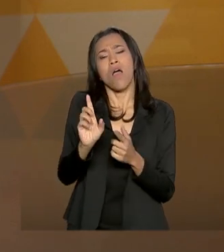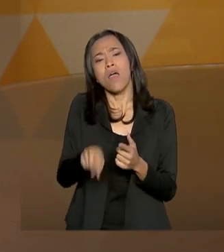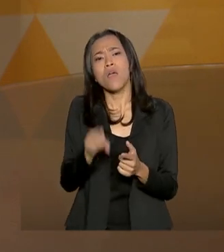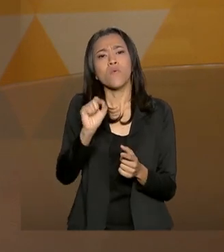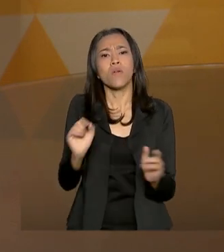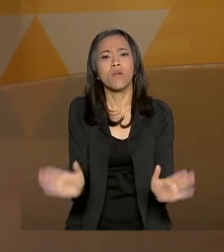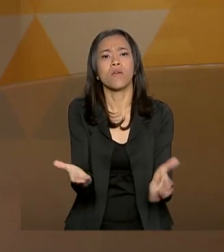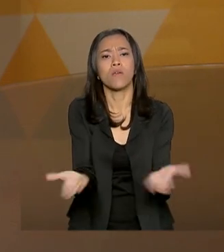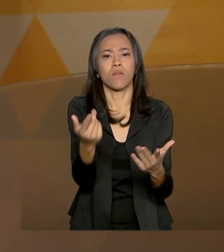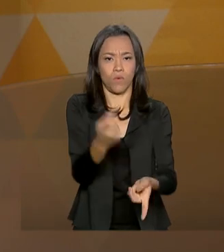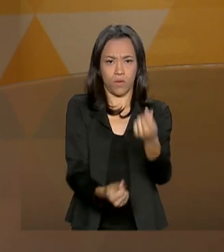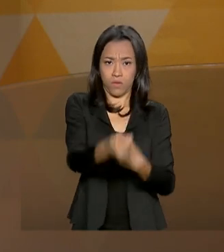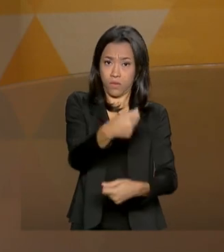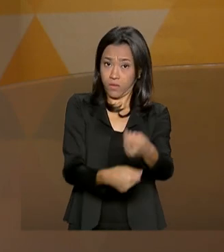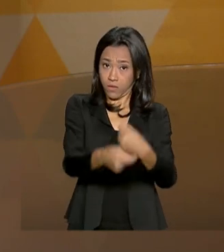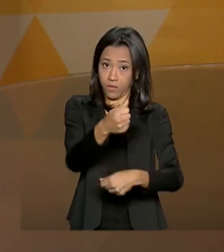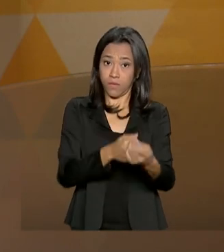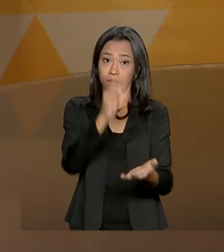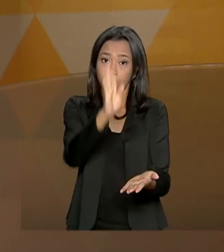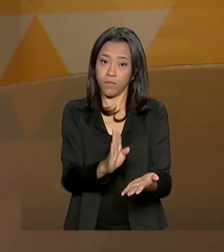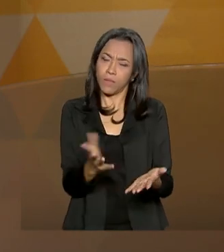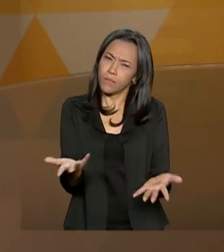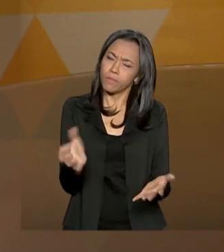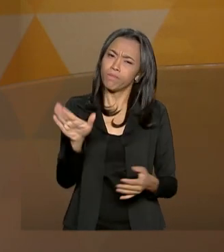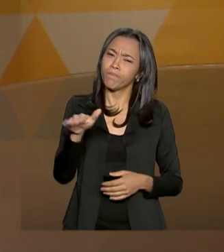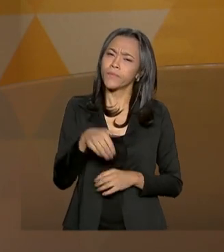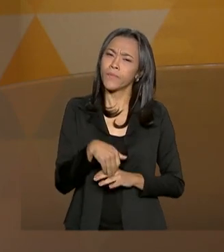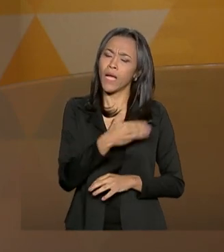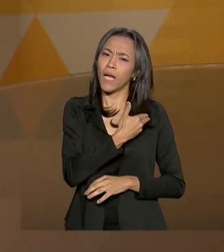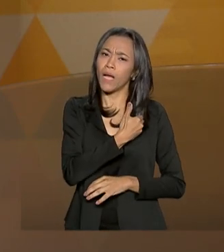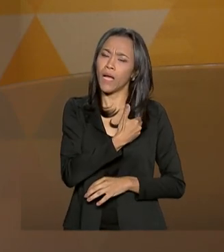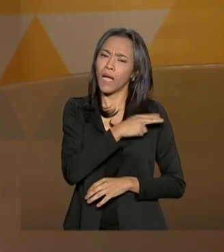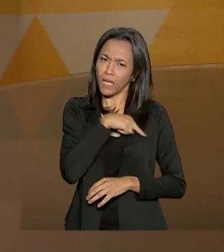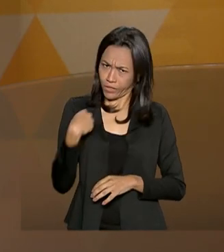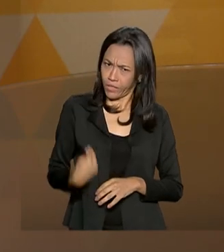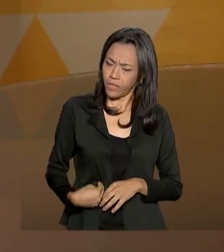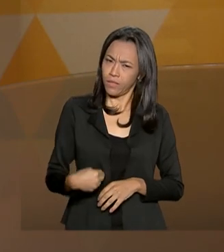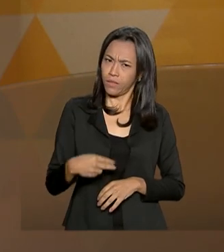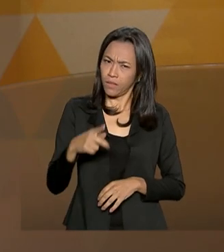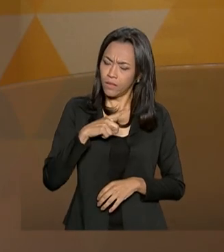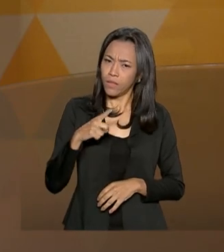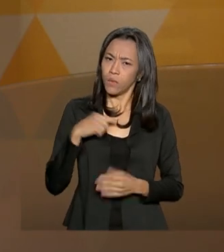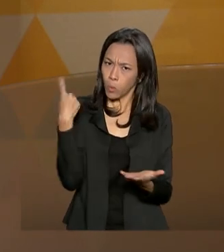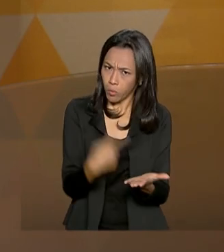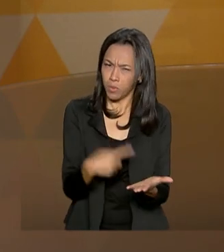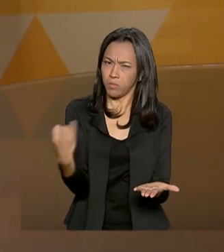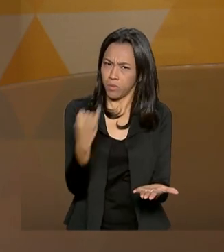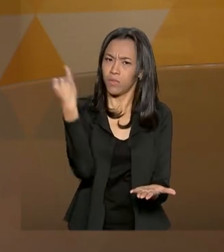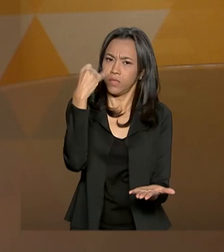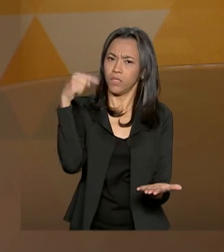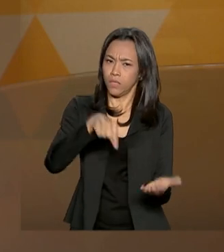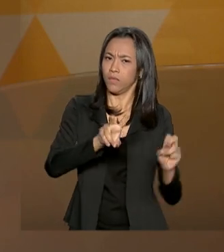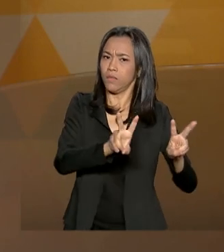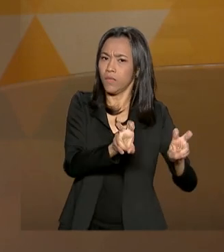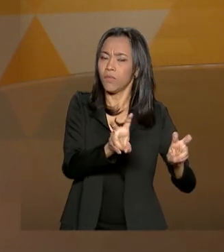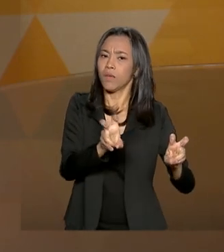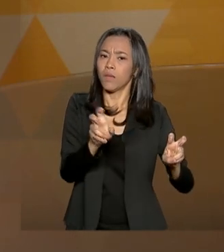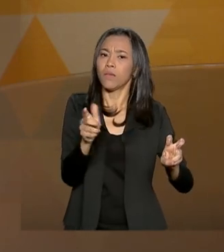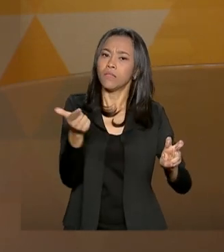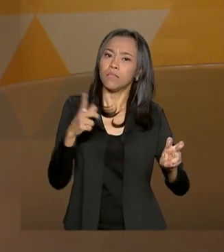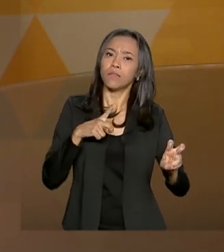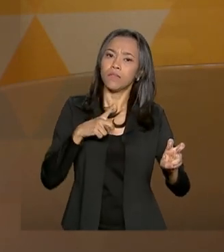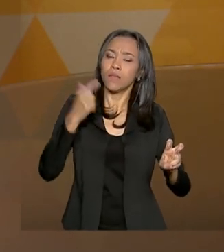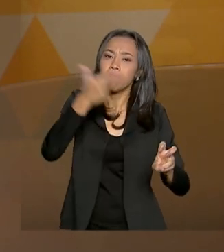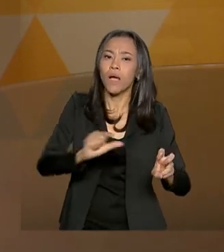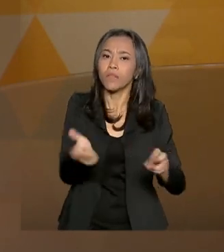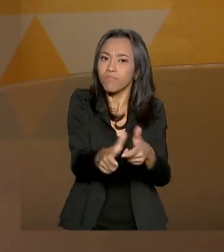econômico do Brasil. A China tem um papel relevante nessa questão e pode se ampliar ainda mais? Como